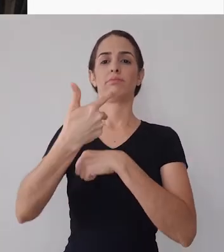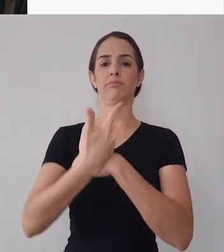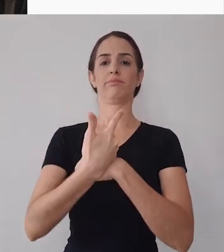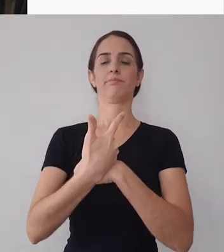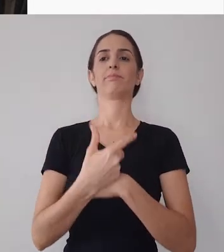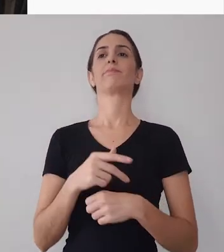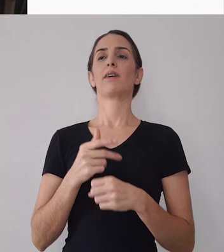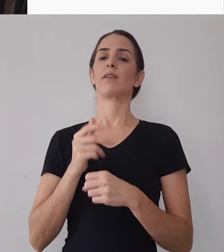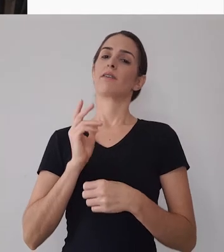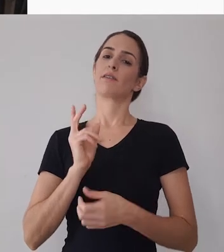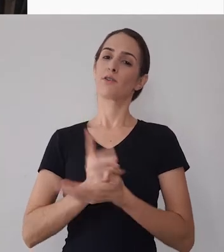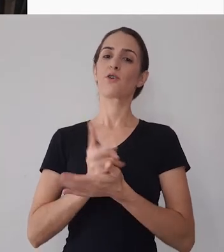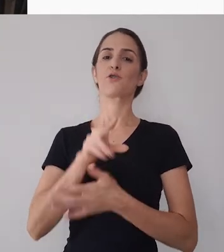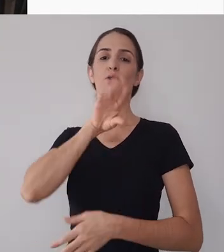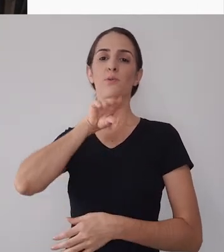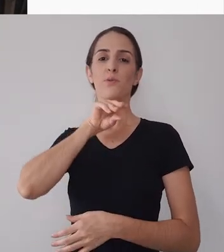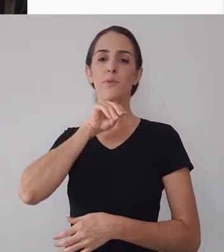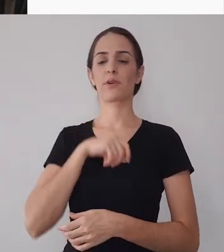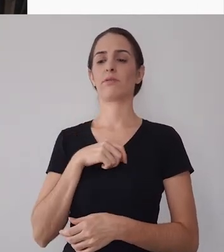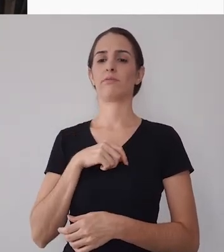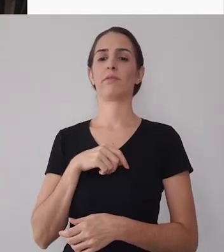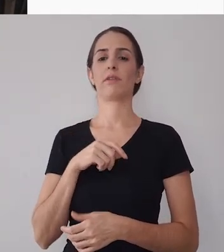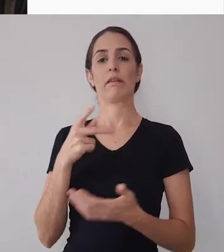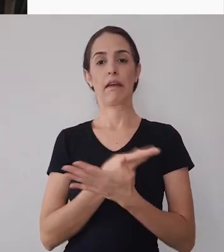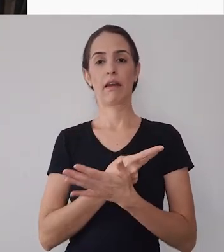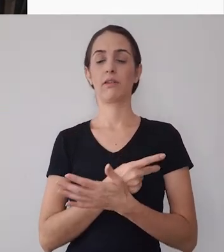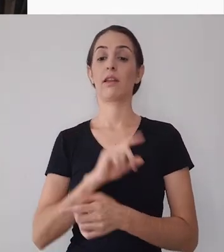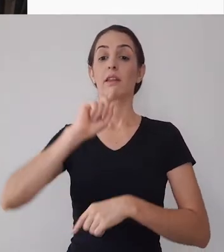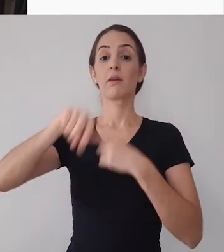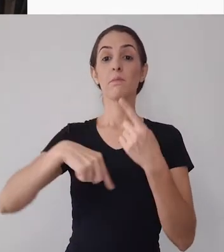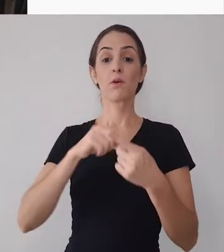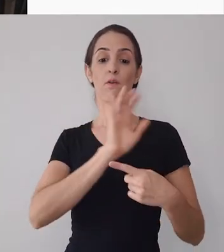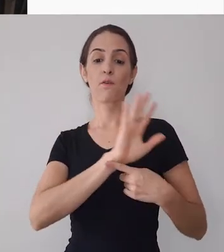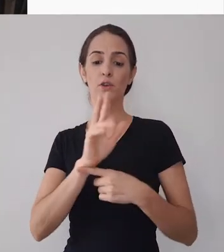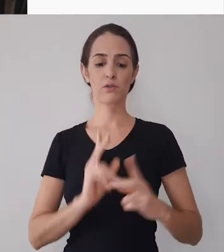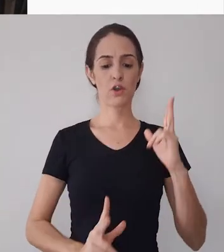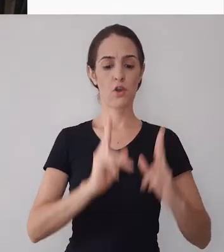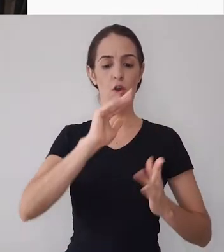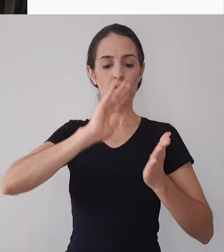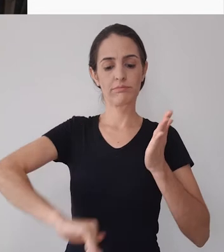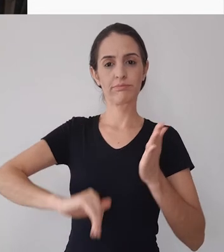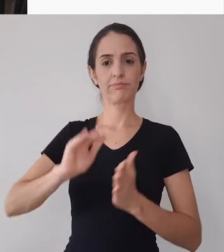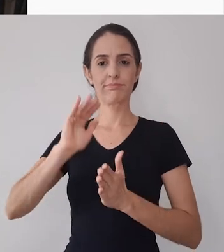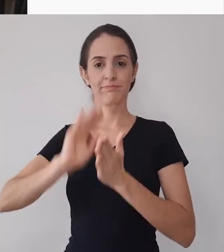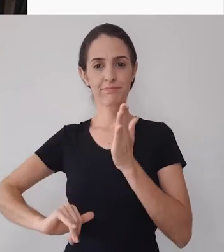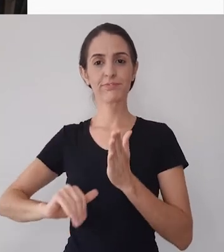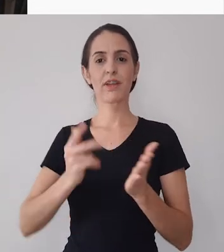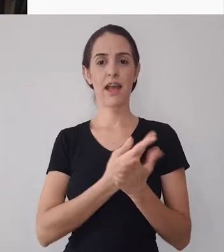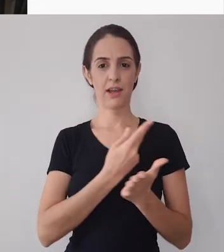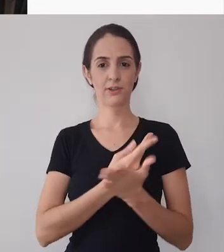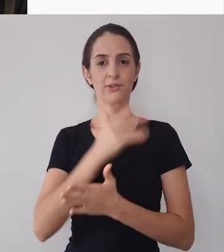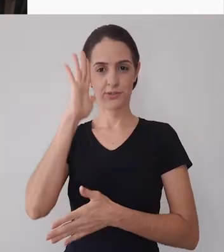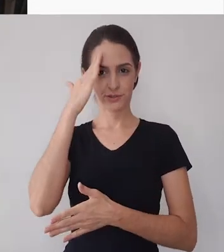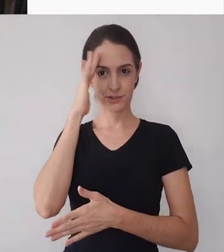aí então depois no editor você pode escolher essas partes que não estão valendo que são partes que você não quer e cortar tá certo